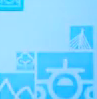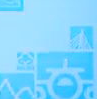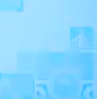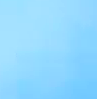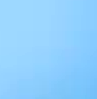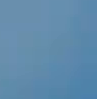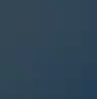Legenda Adriana